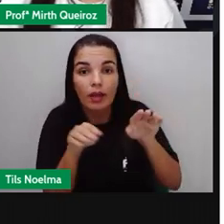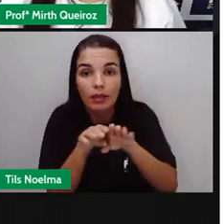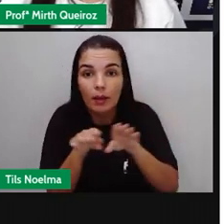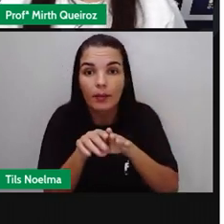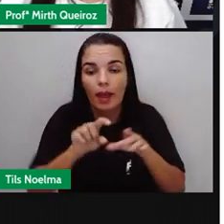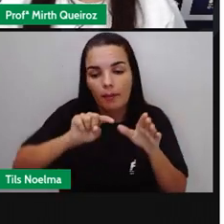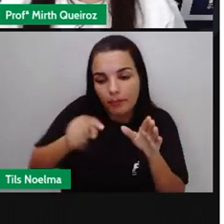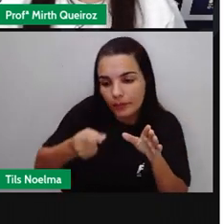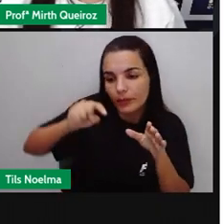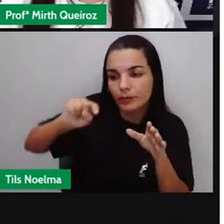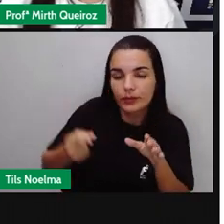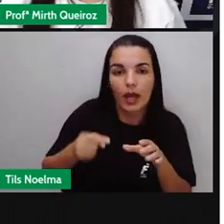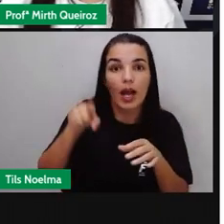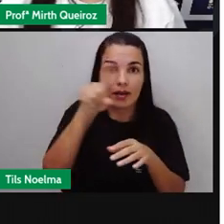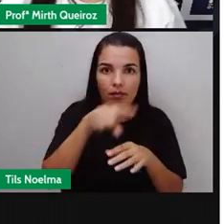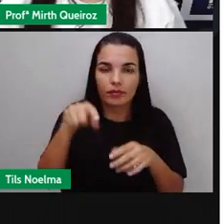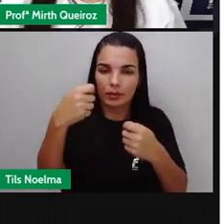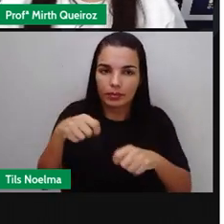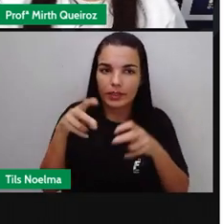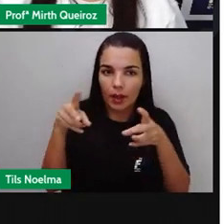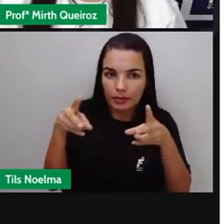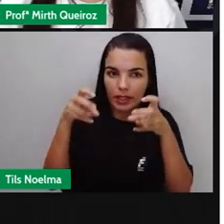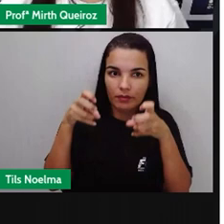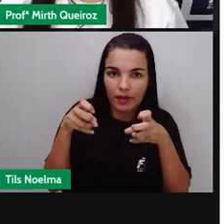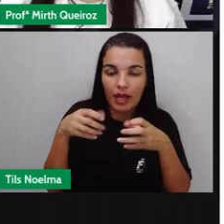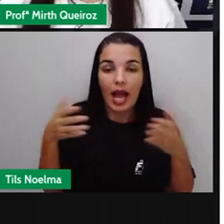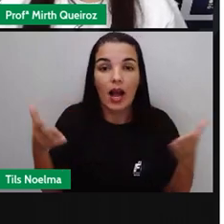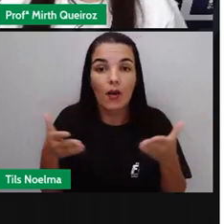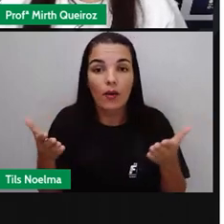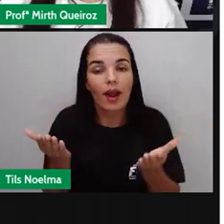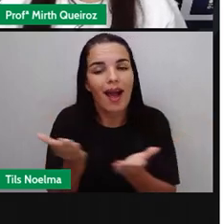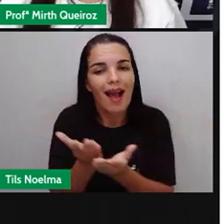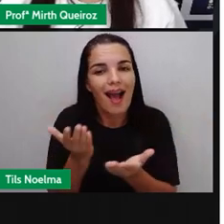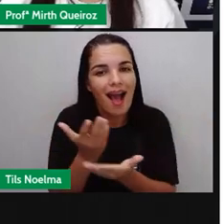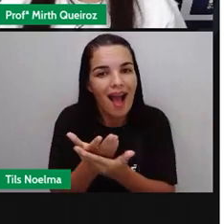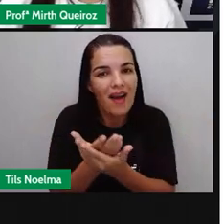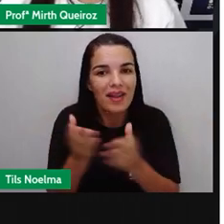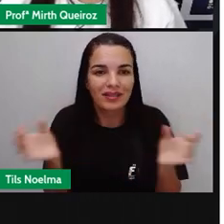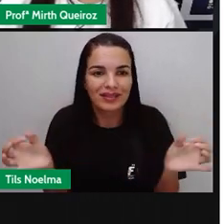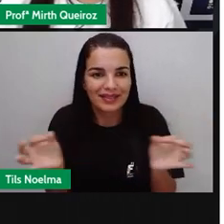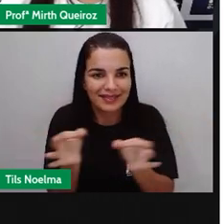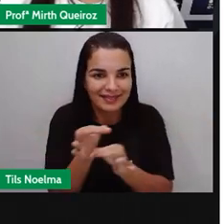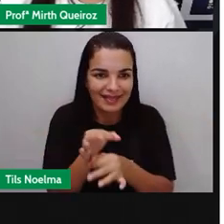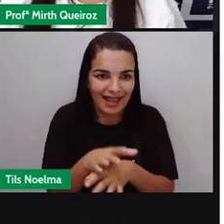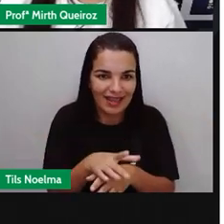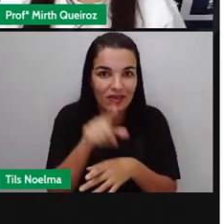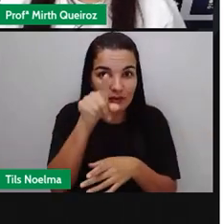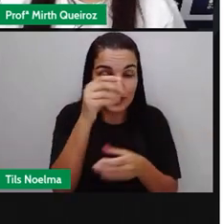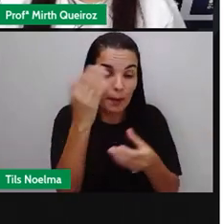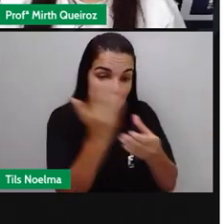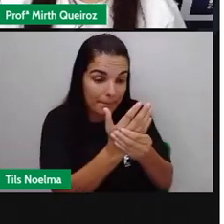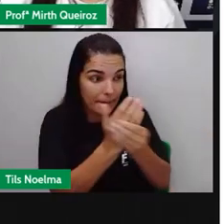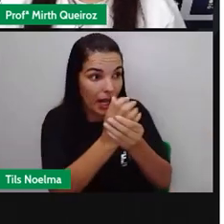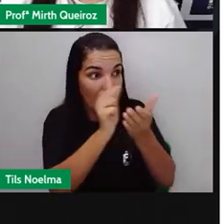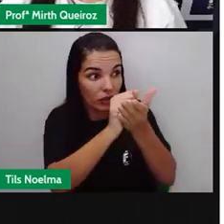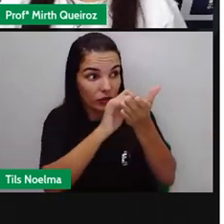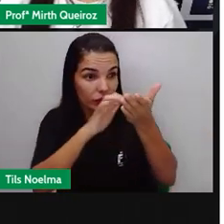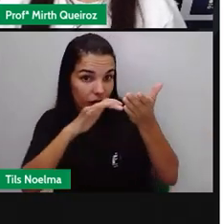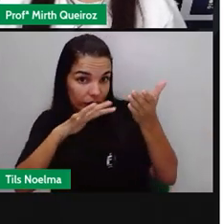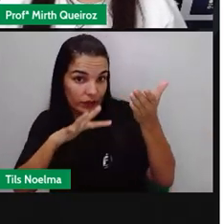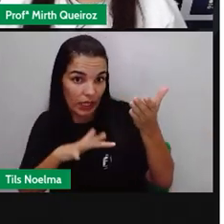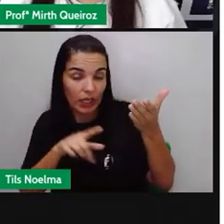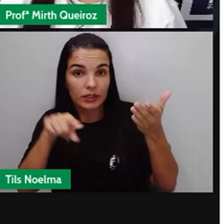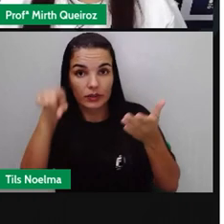desse texto, é isso que vocês devem observar. A nossa aula vai se encerrando por aqui, peguem lá o bloco de atividade de vocês,